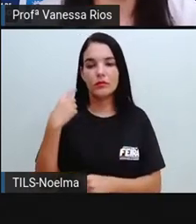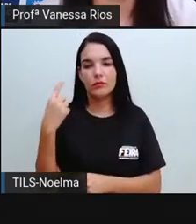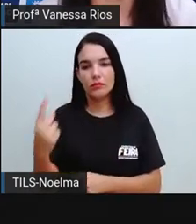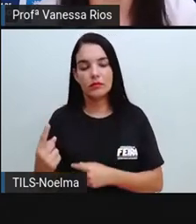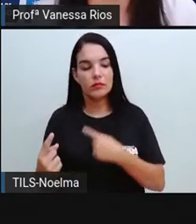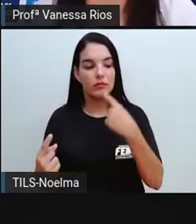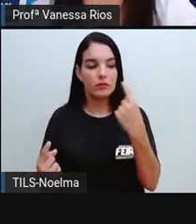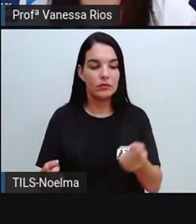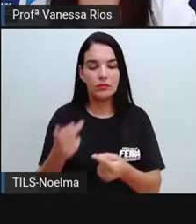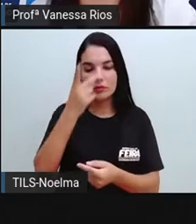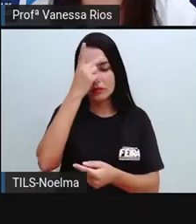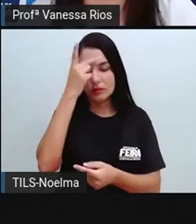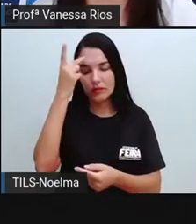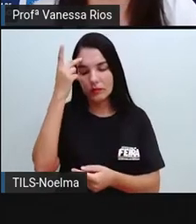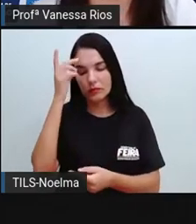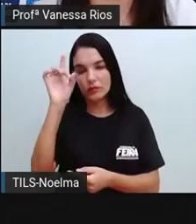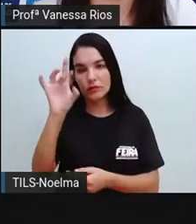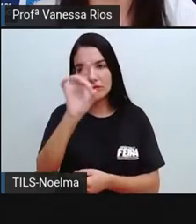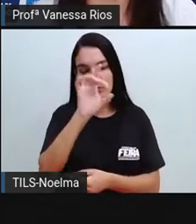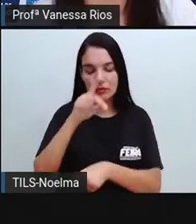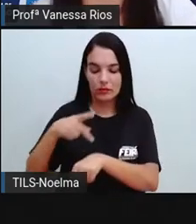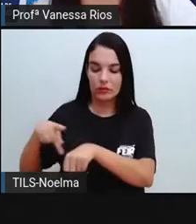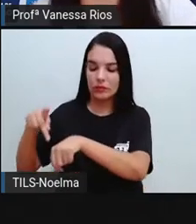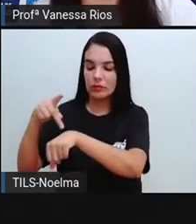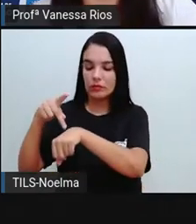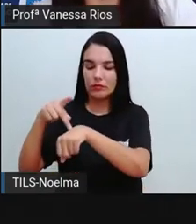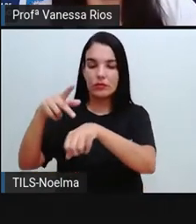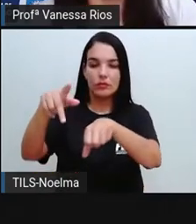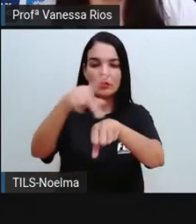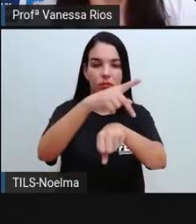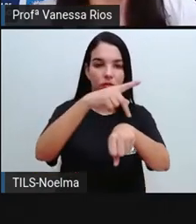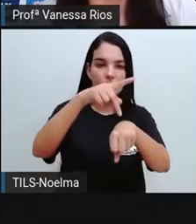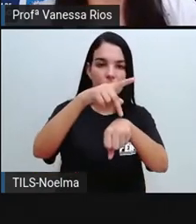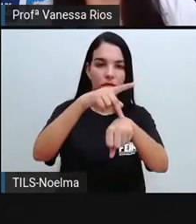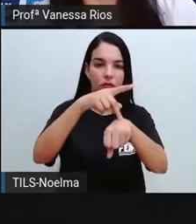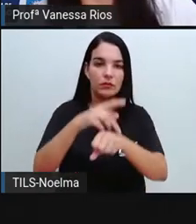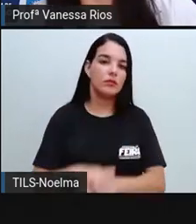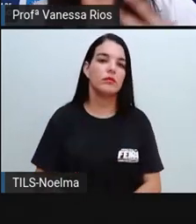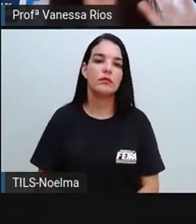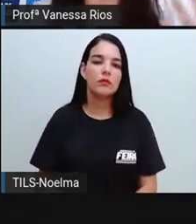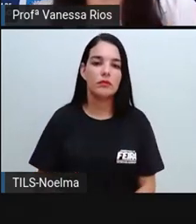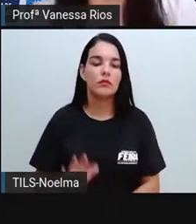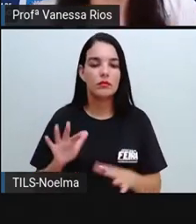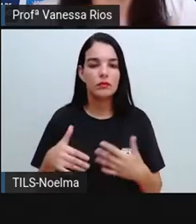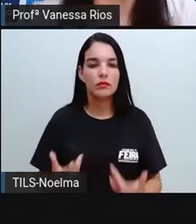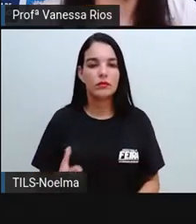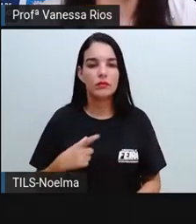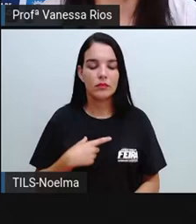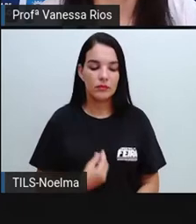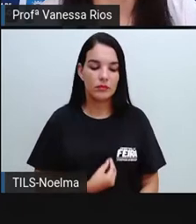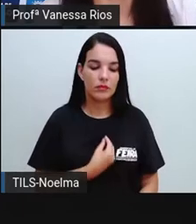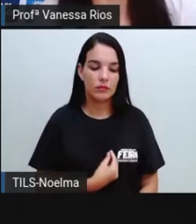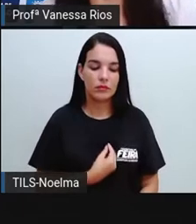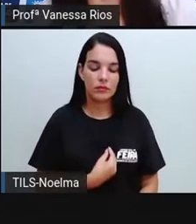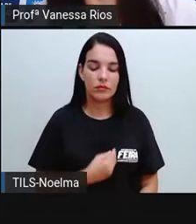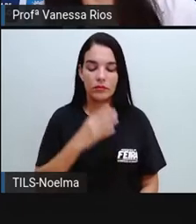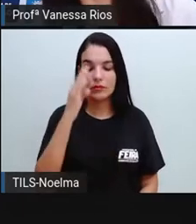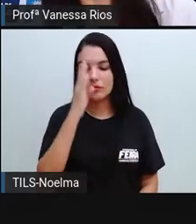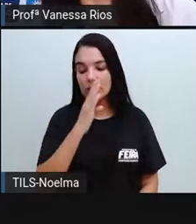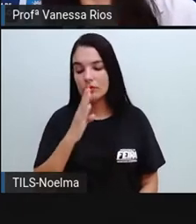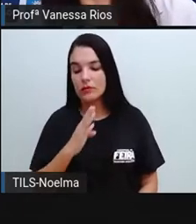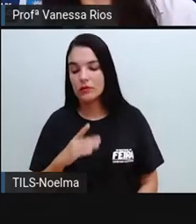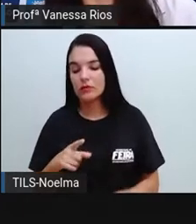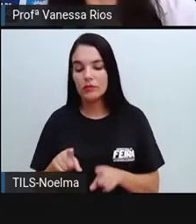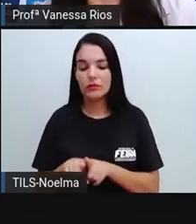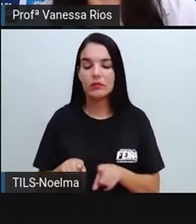linguagem de cada país ou de cada lugar. E aí existe a língua materna do Brasil, como também vai